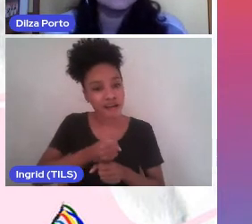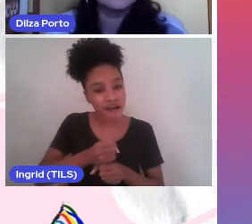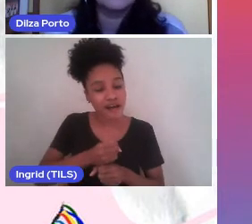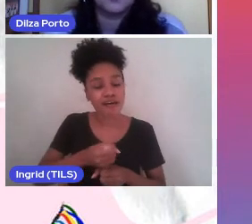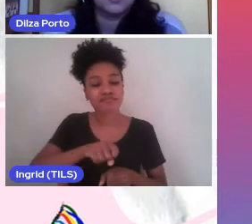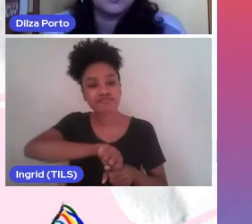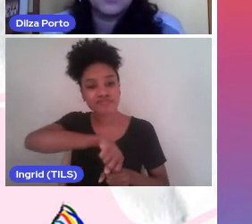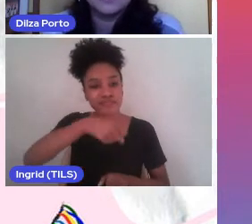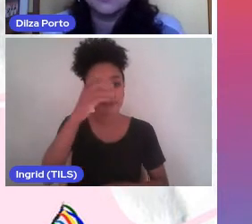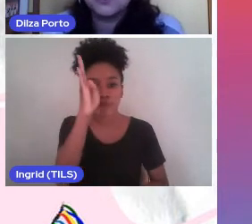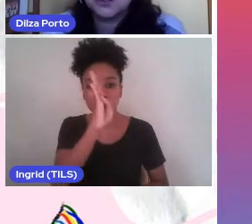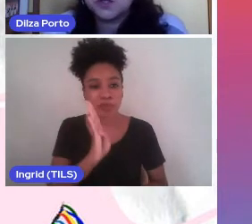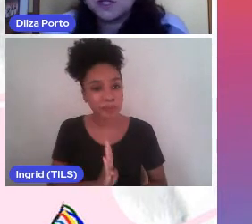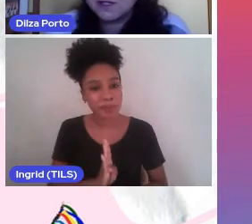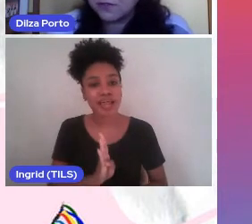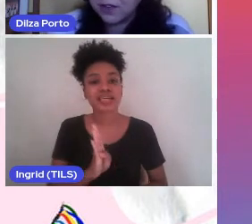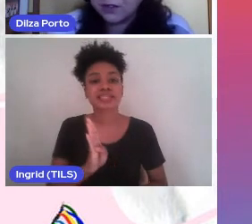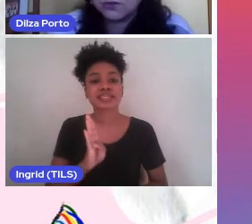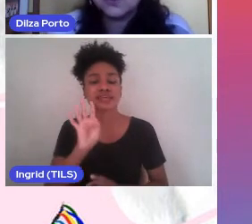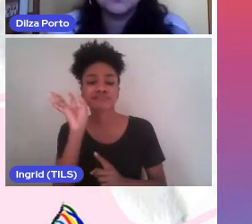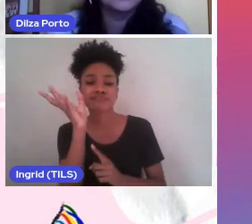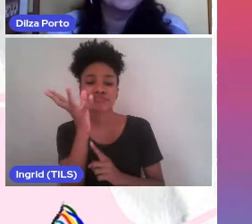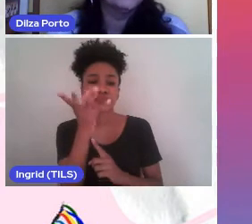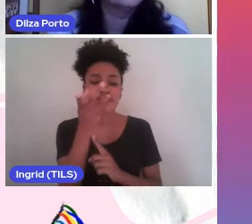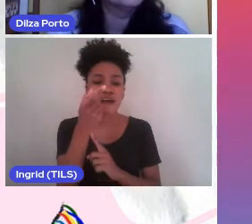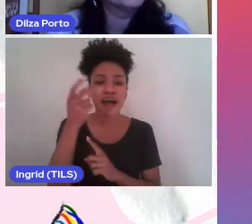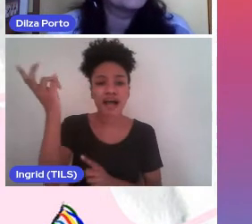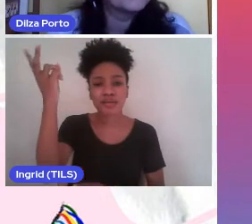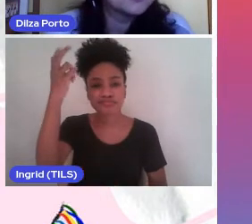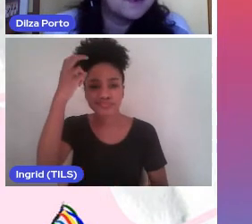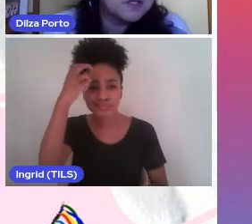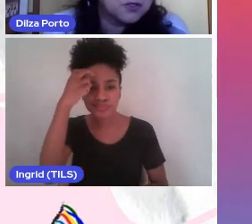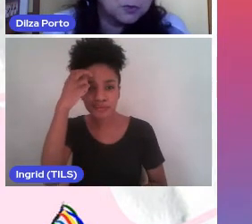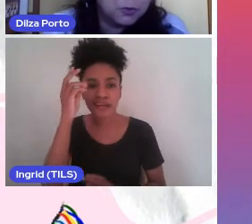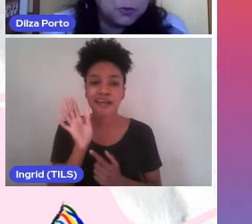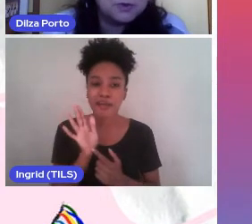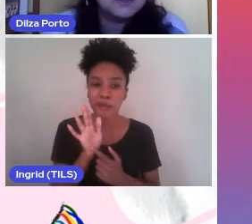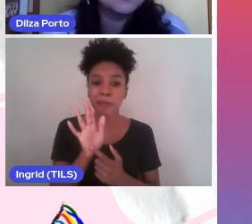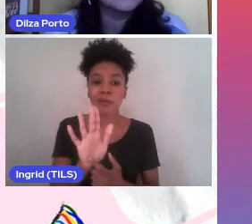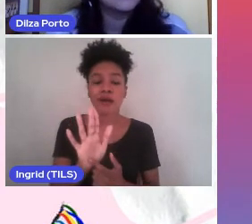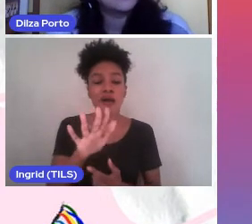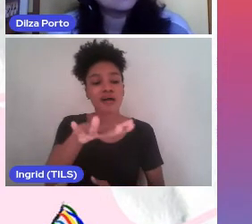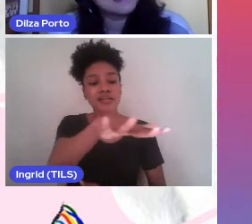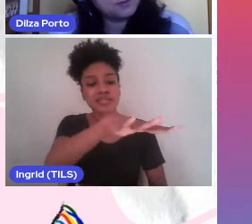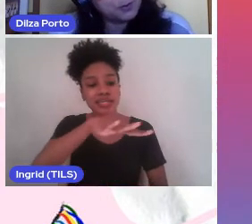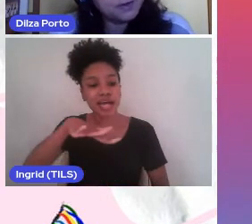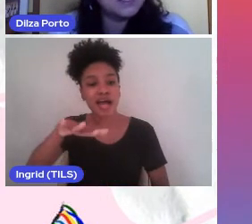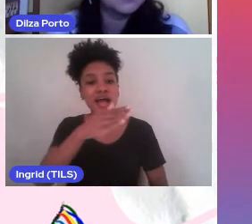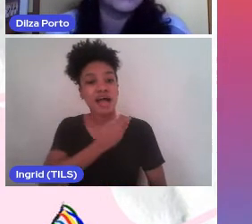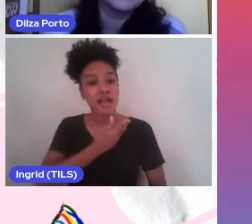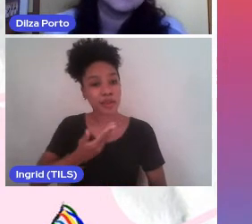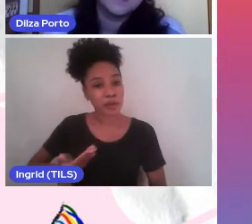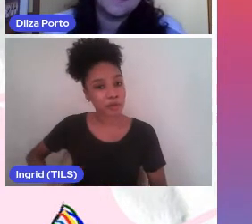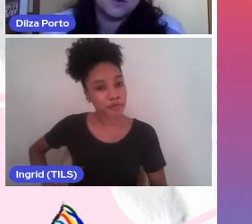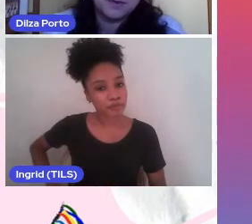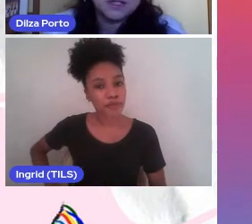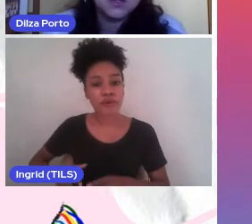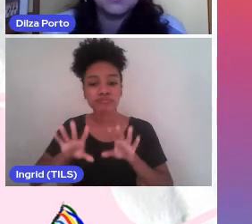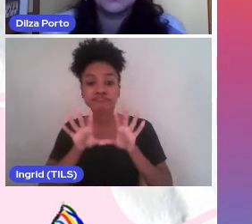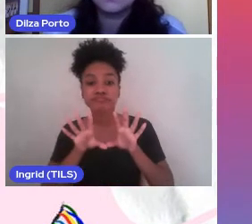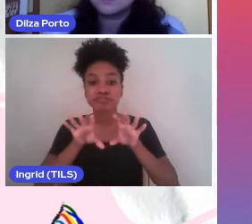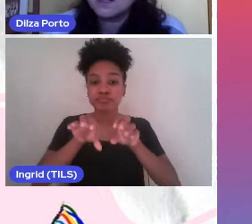caráter simbólico e artístico desses eventos, o uso de espaços públicos, as apropriações e